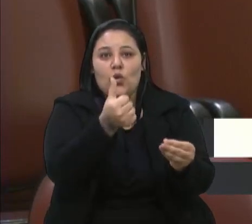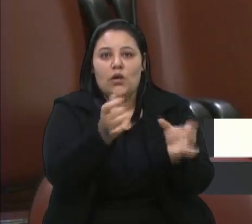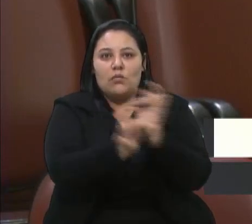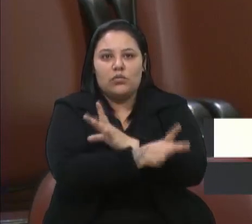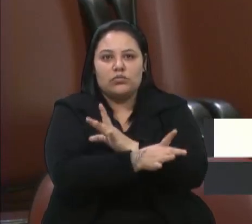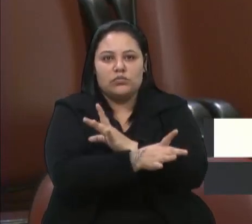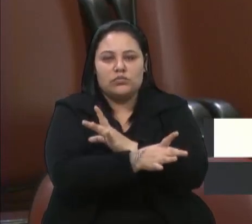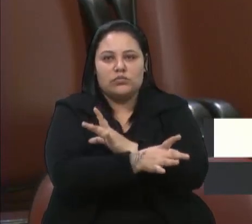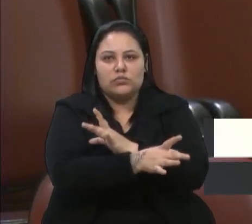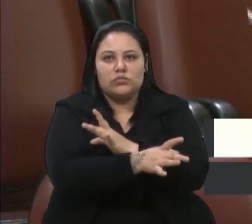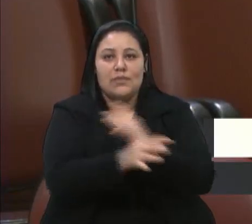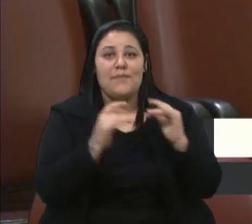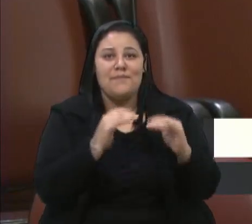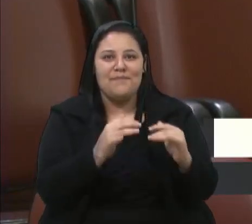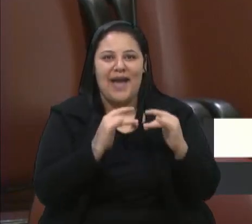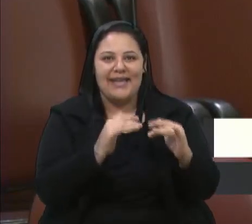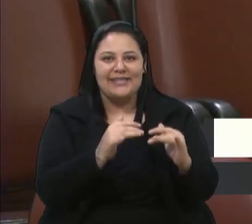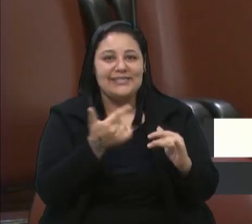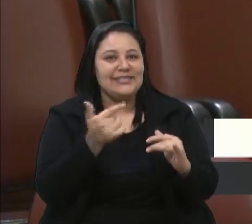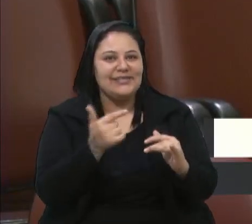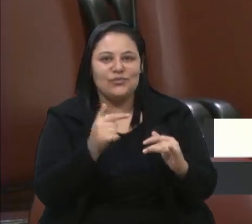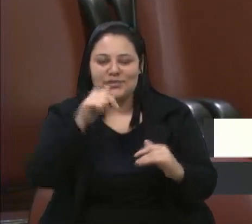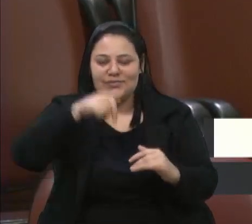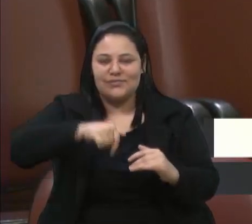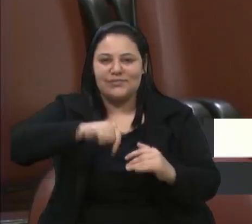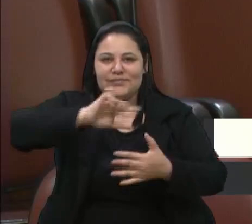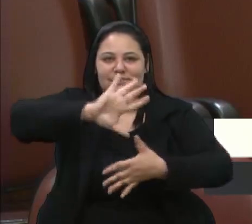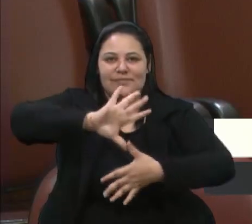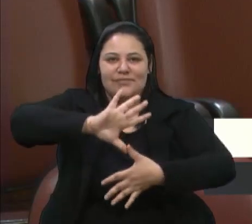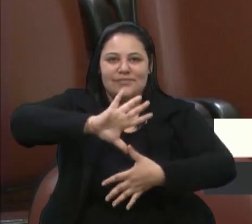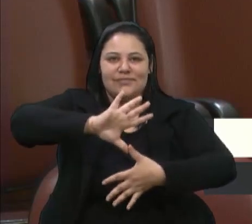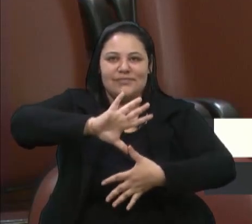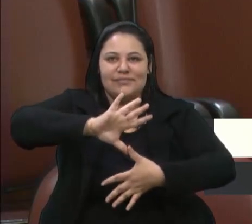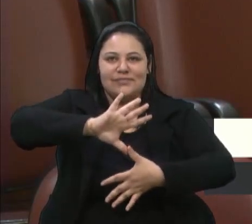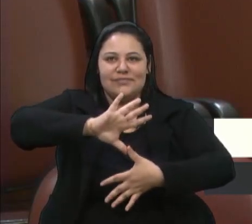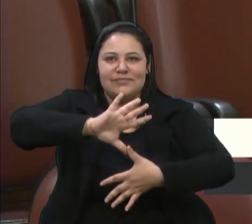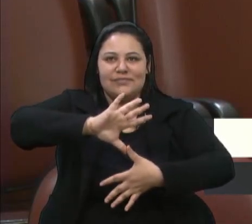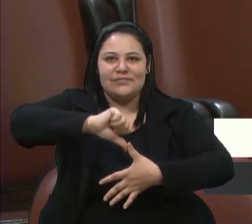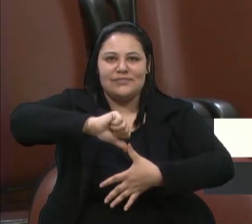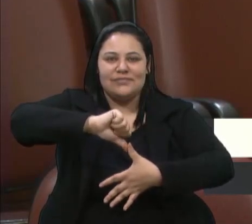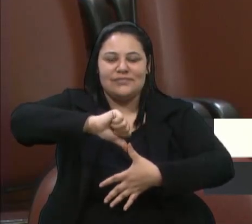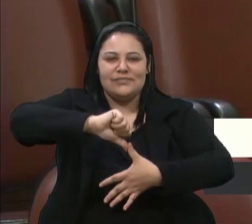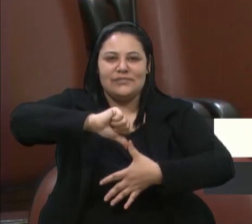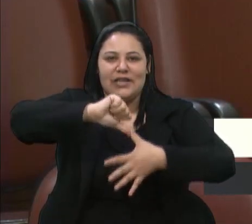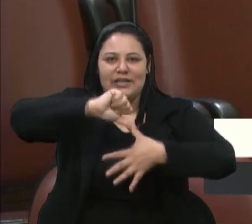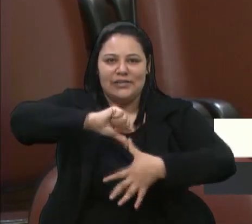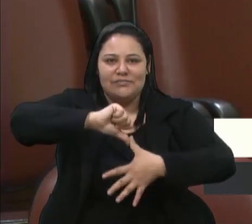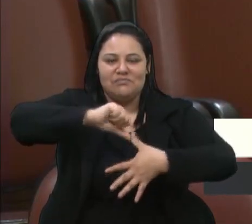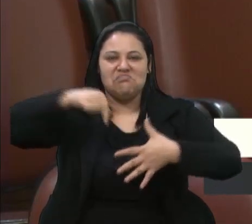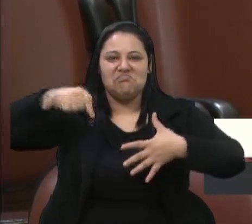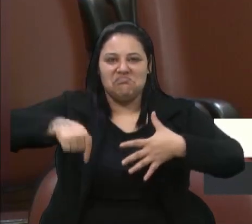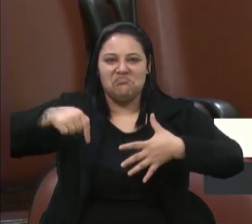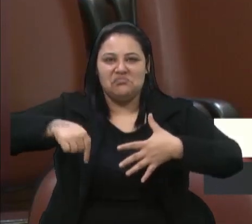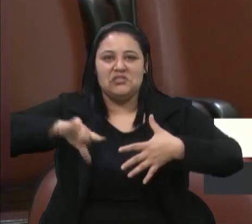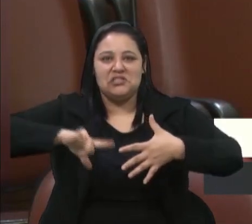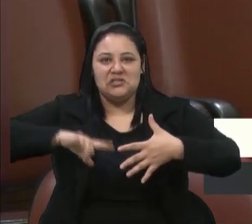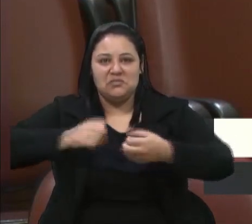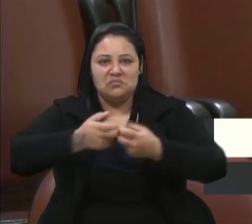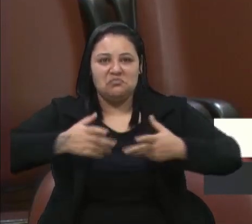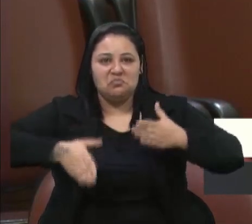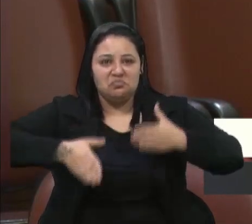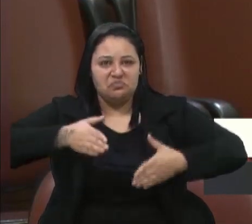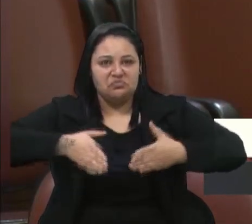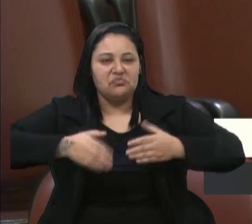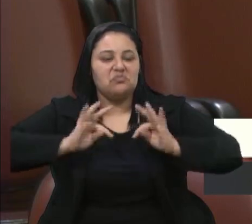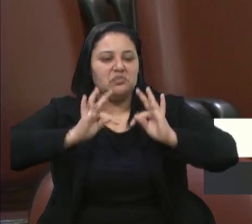equipamentos que não tem na América. E nós seremos o primeiro aqui na América Latina a ter equipamentos robóticos. Então,